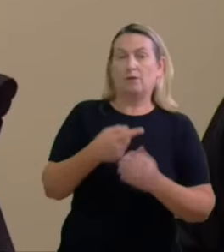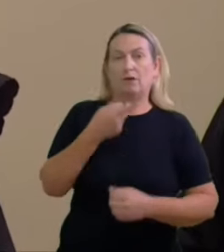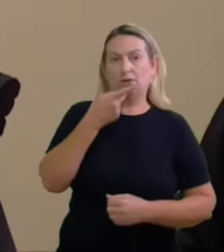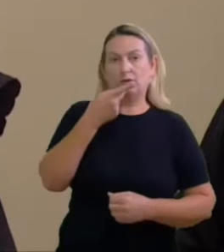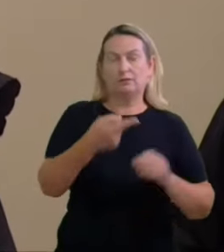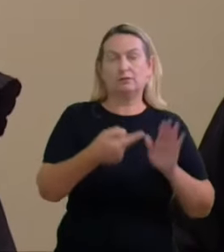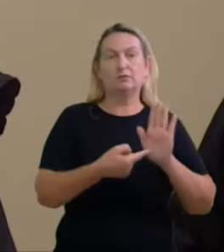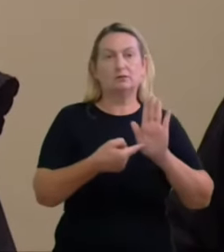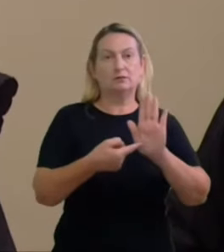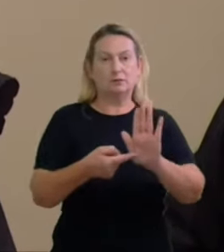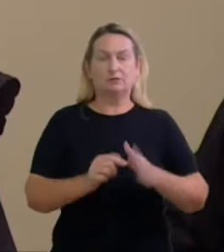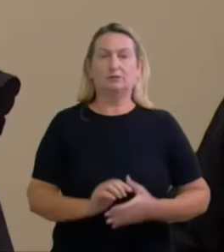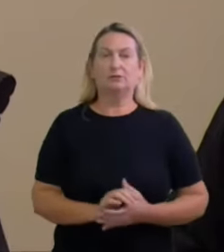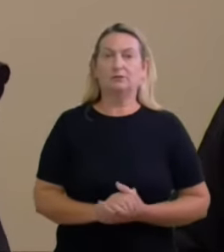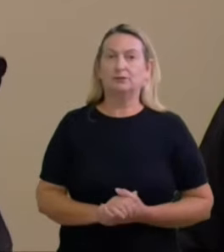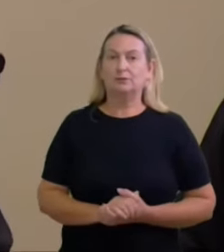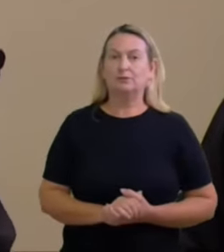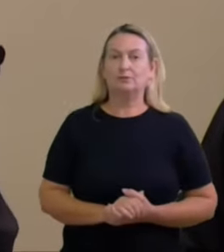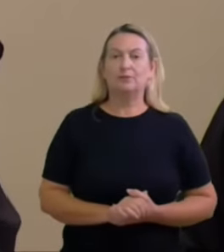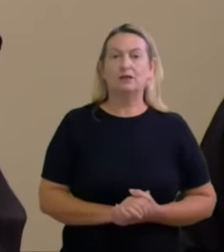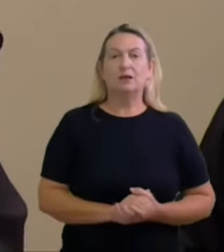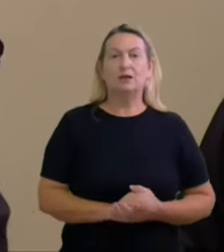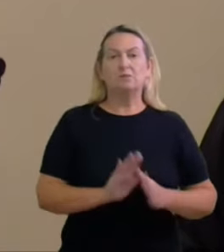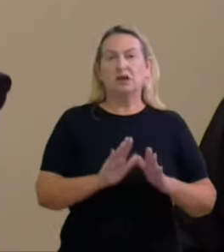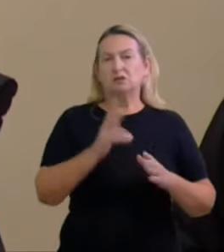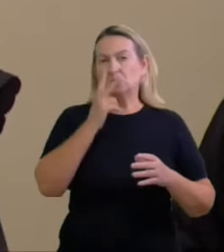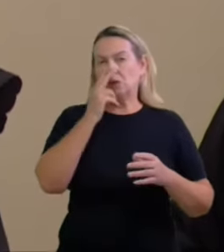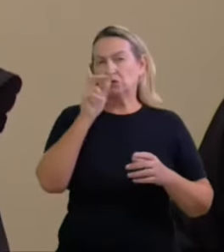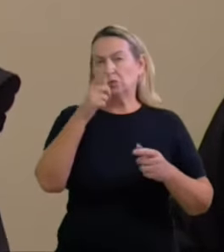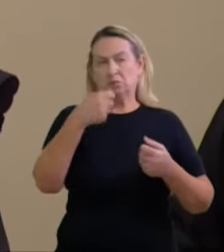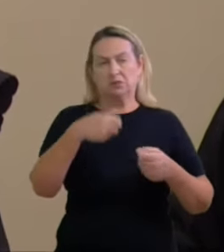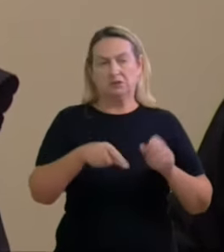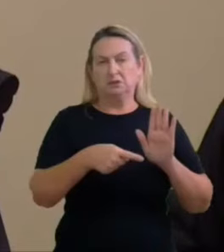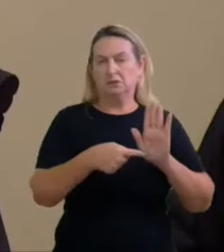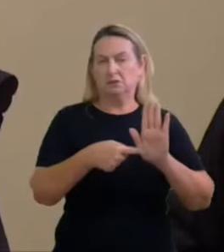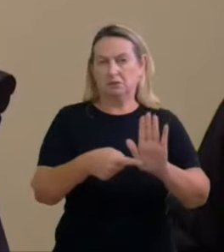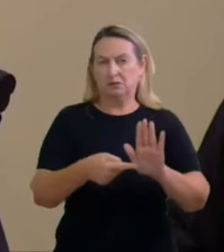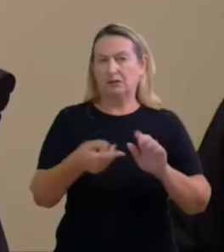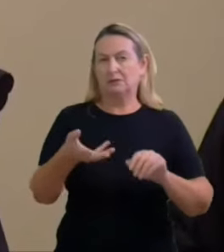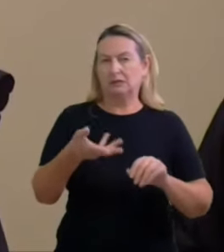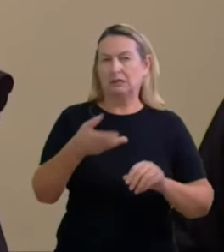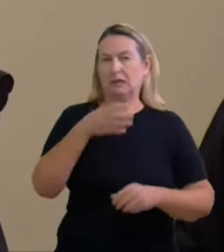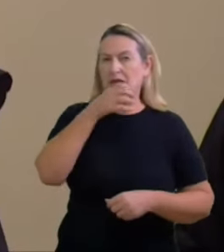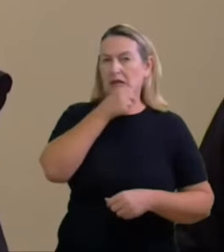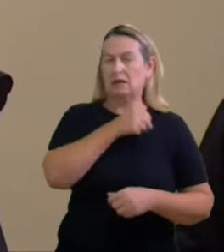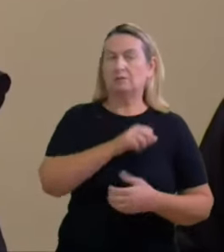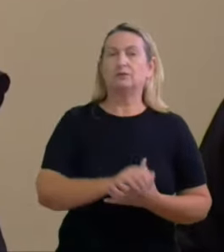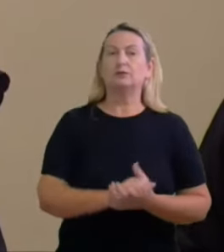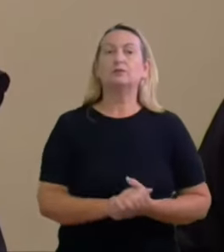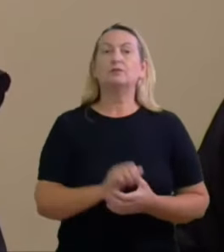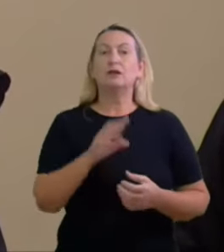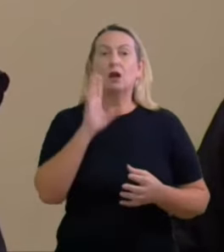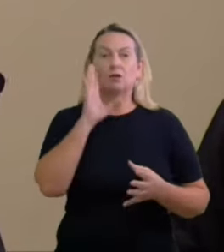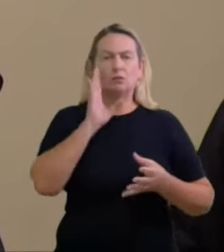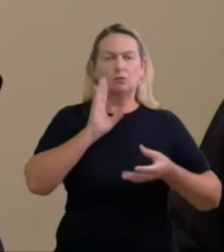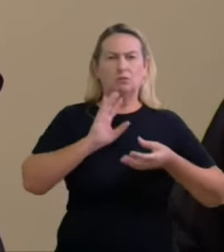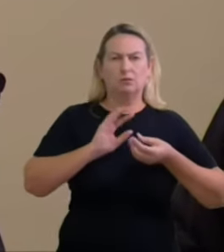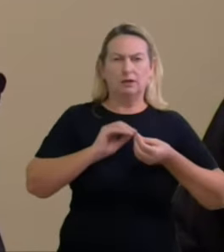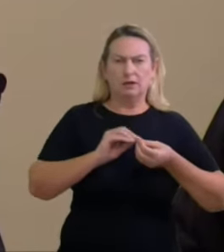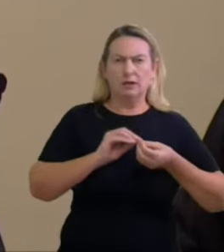asseverando mas acho desnecessário citar no caso fazendo-se interpretação dos princípios